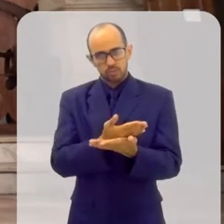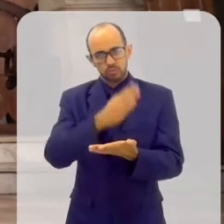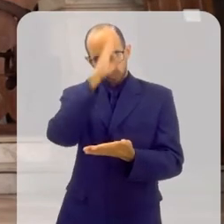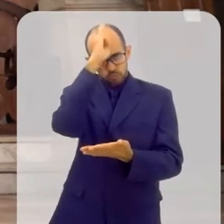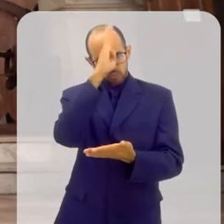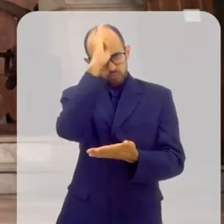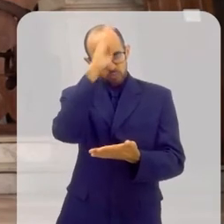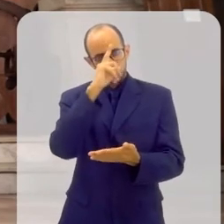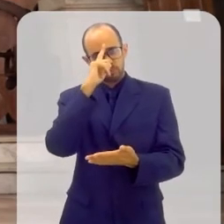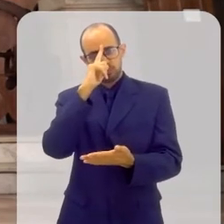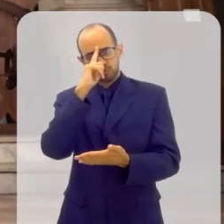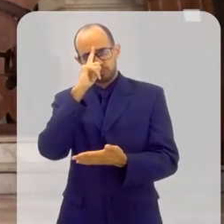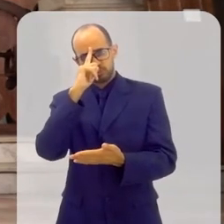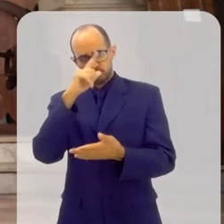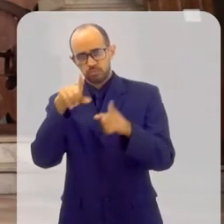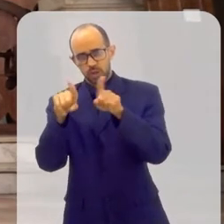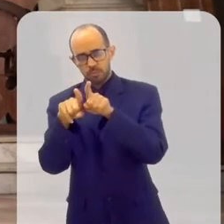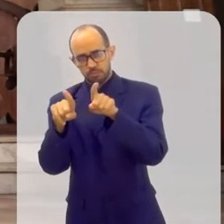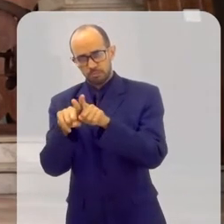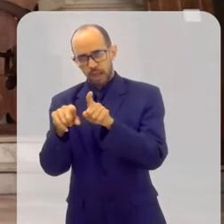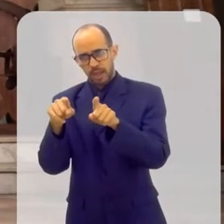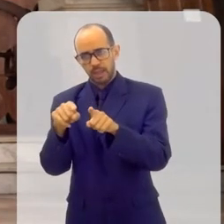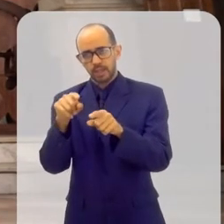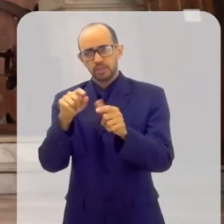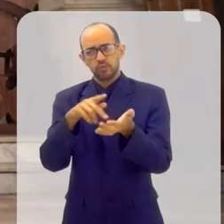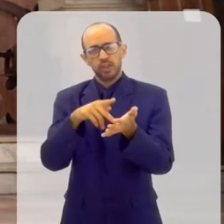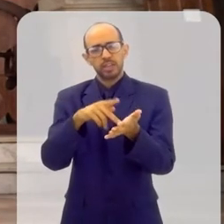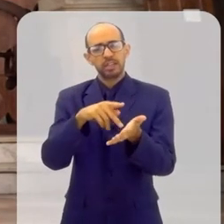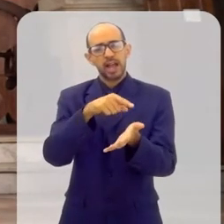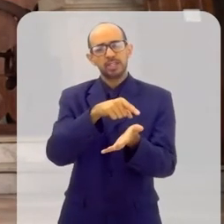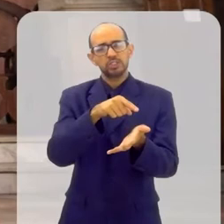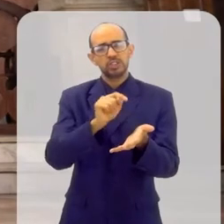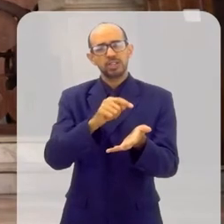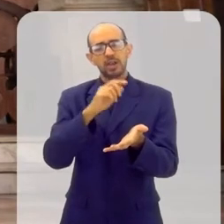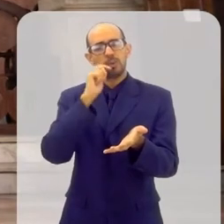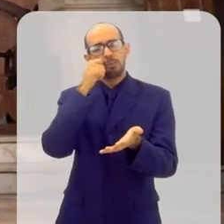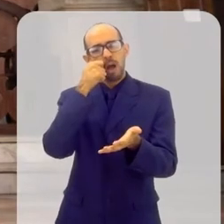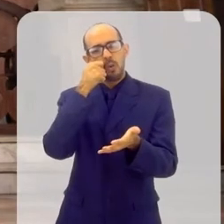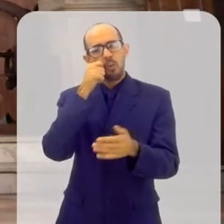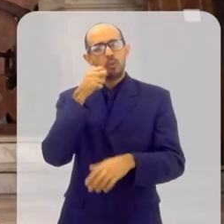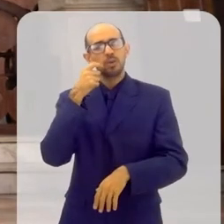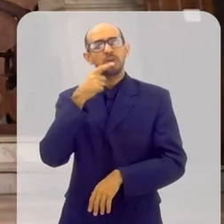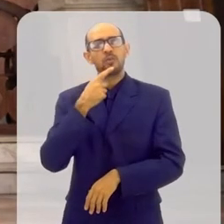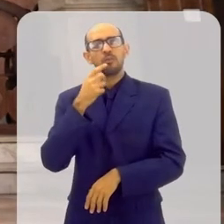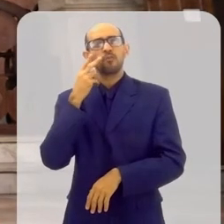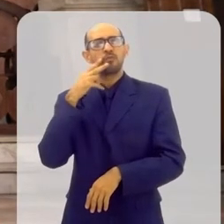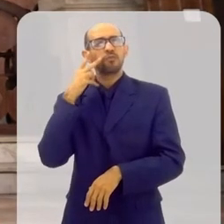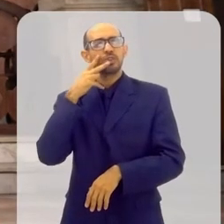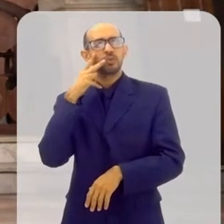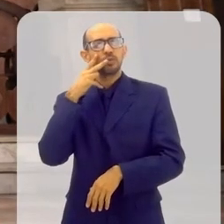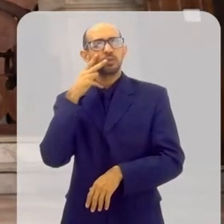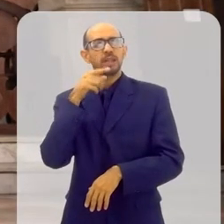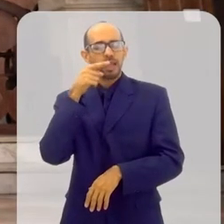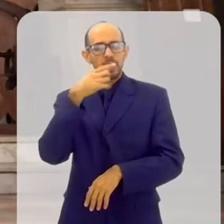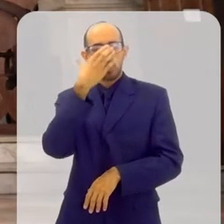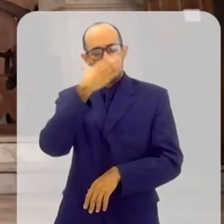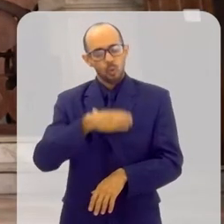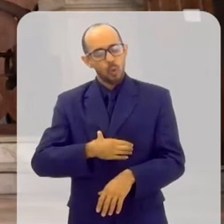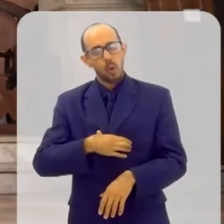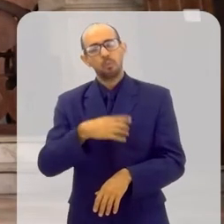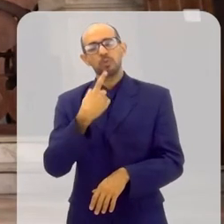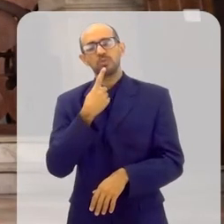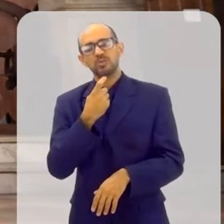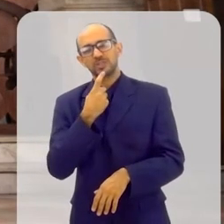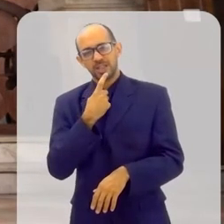tanto romanos como orientais, verdadeiramente está presente no pão e no vinho consagrados, o corpo e o sangue